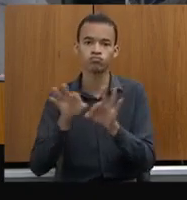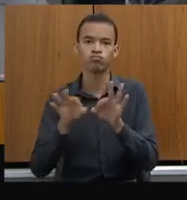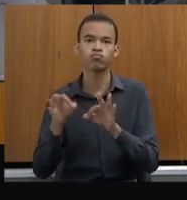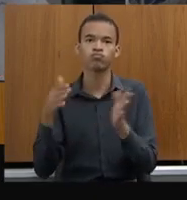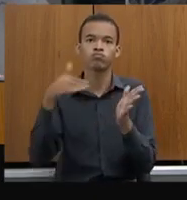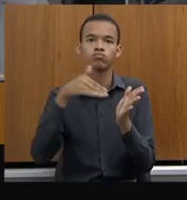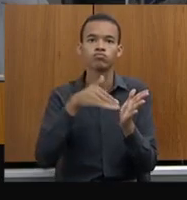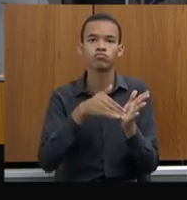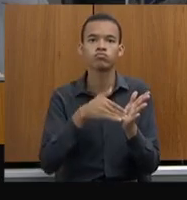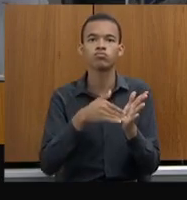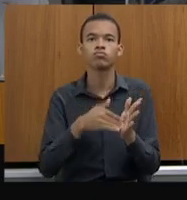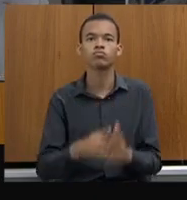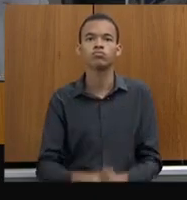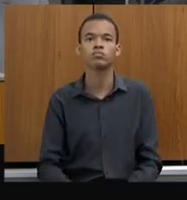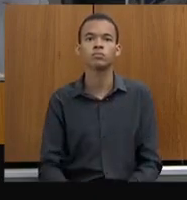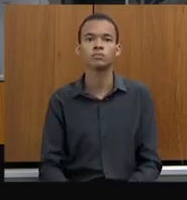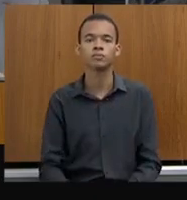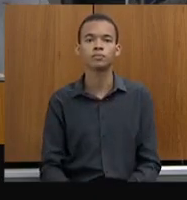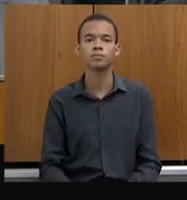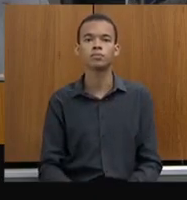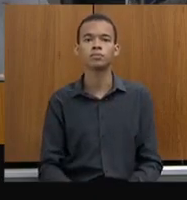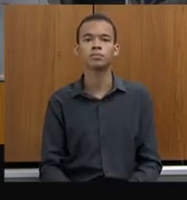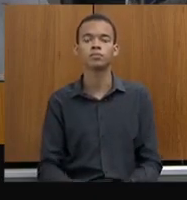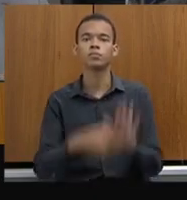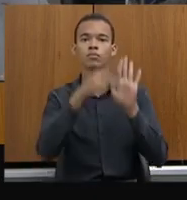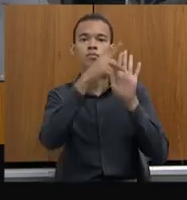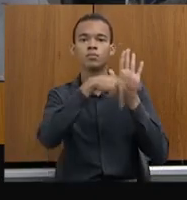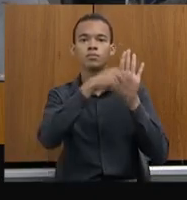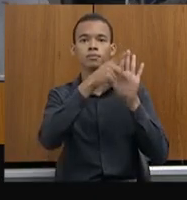Pode seguir. Projetos.